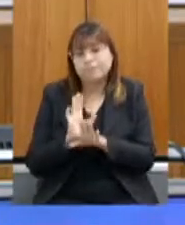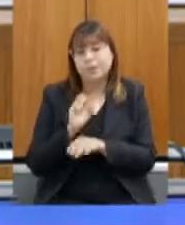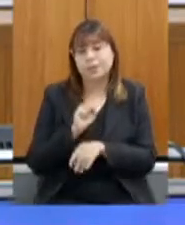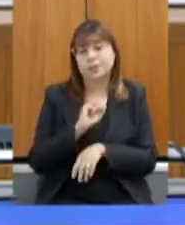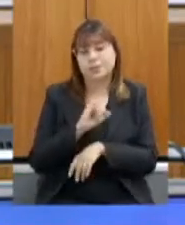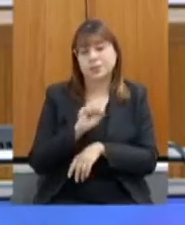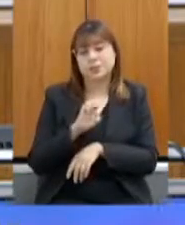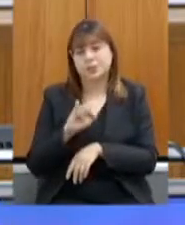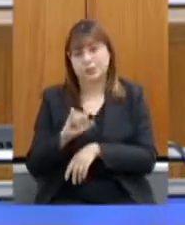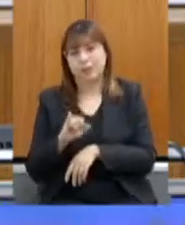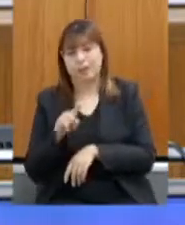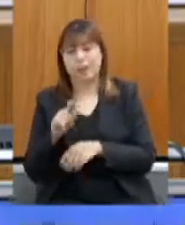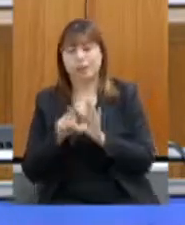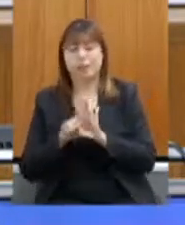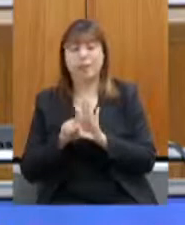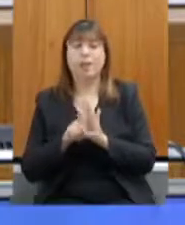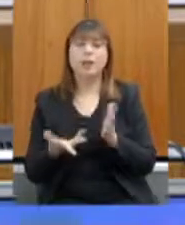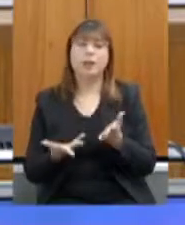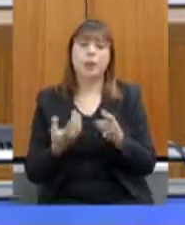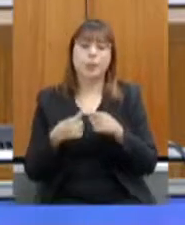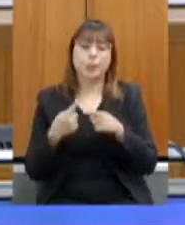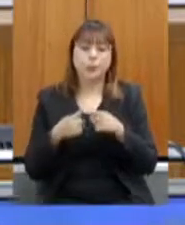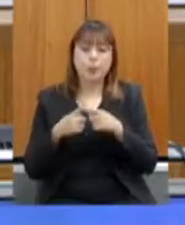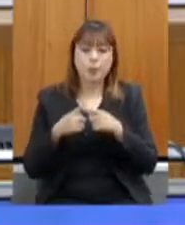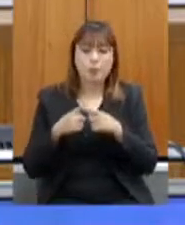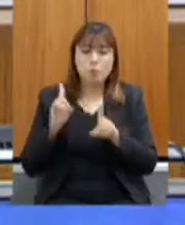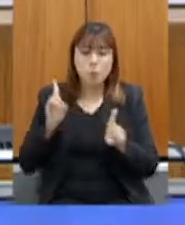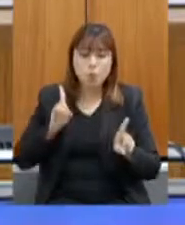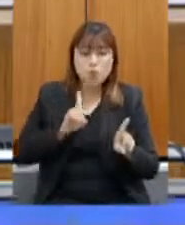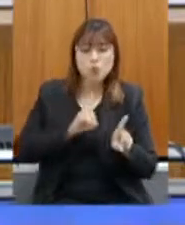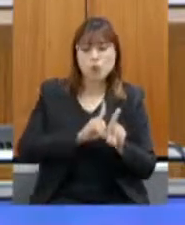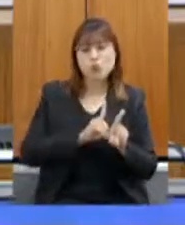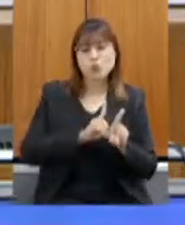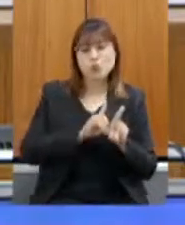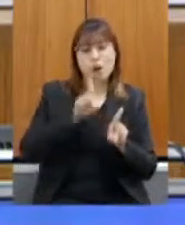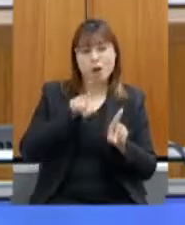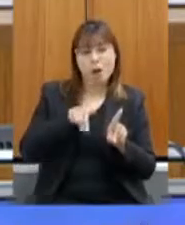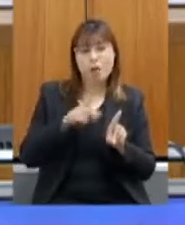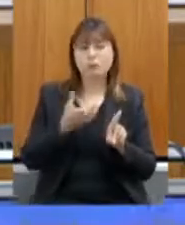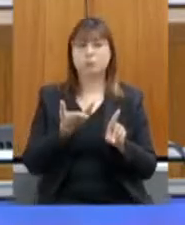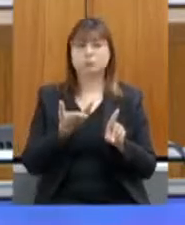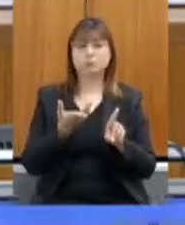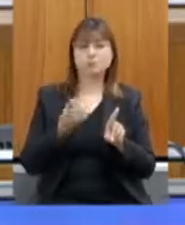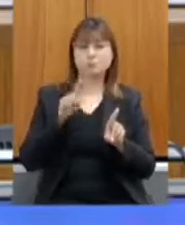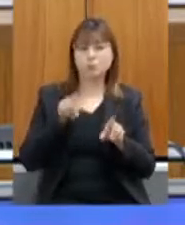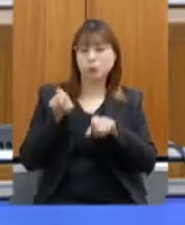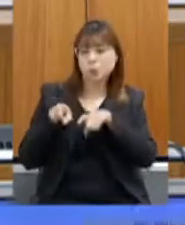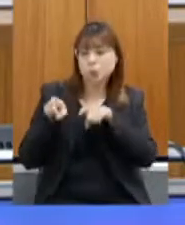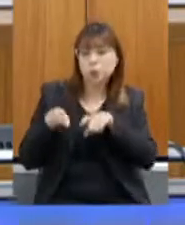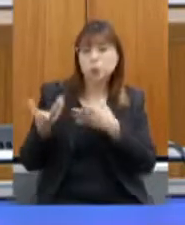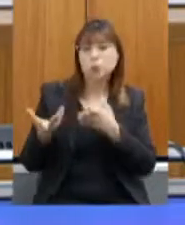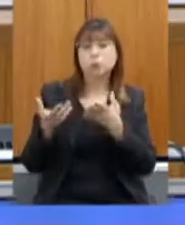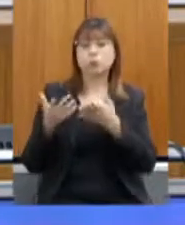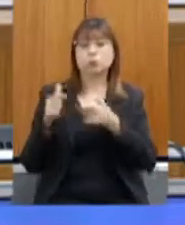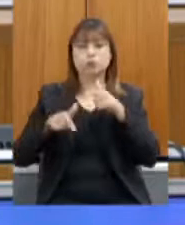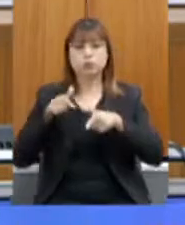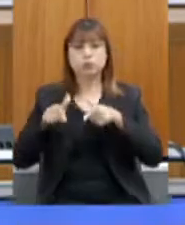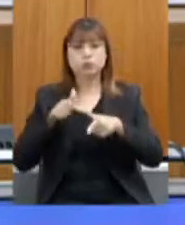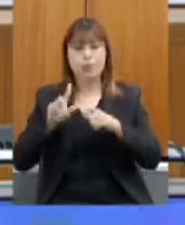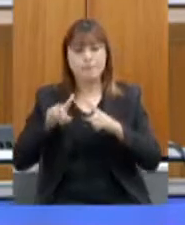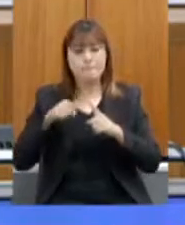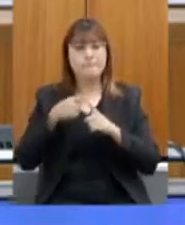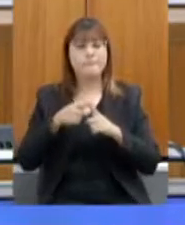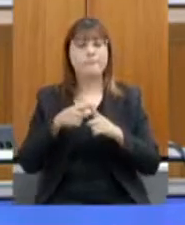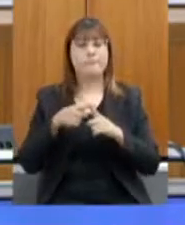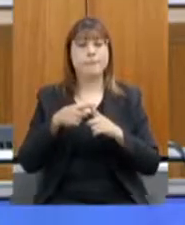com isso, vai trazer mais proximidade entre a inspeção e o produtor com os consórcios municipais e eu vejo isso